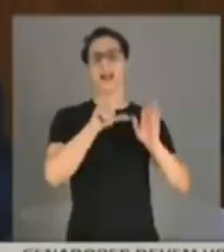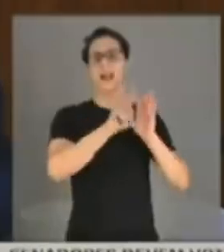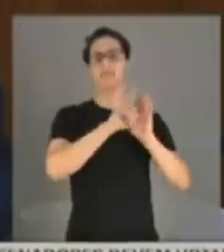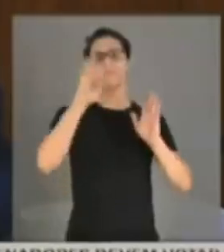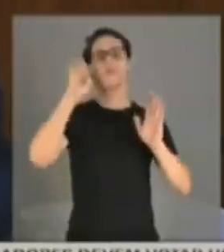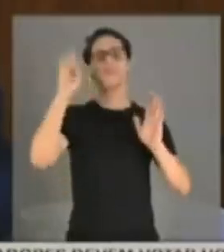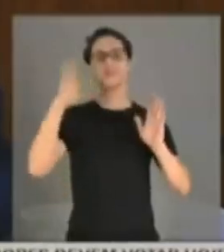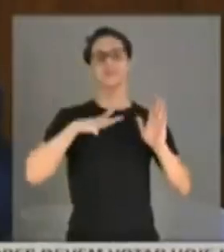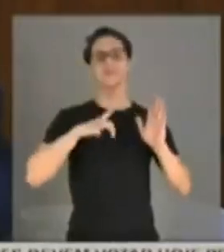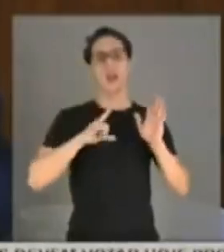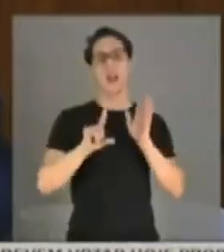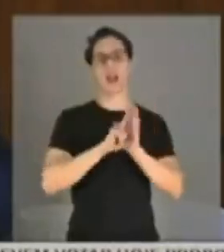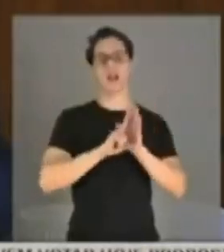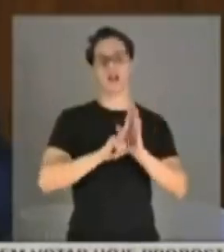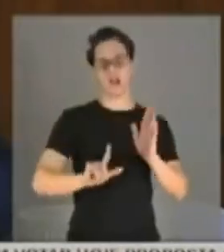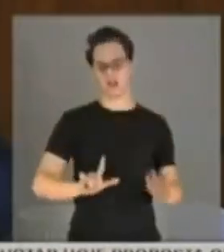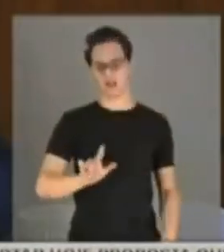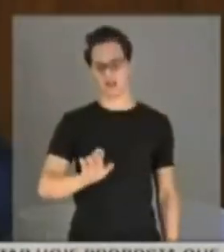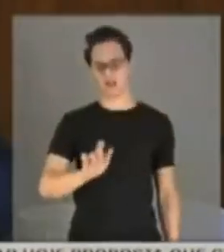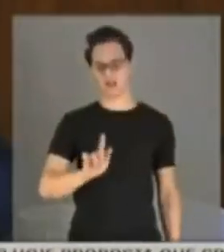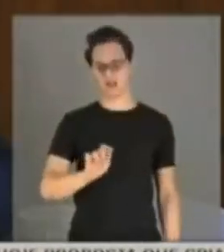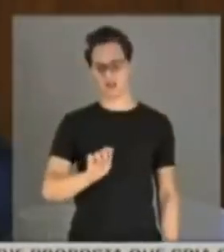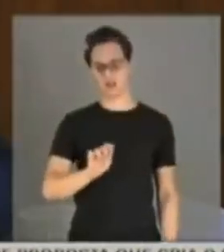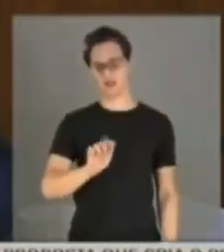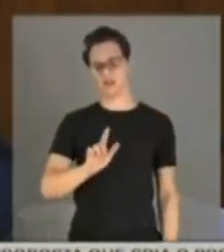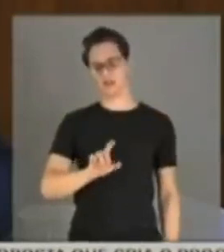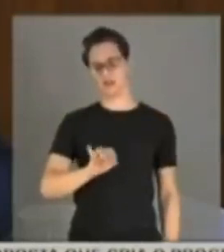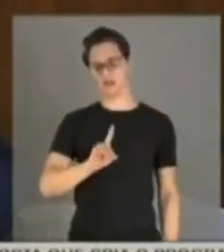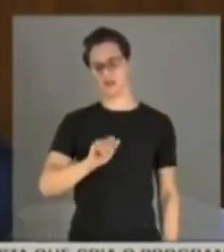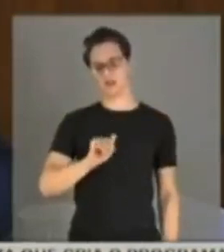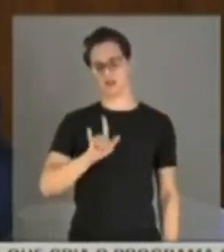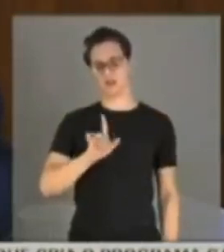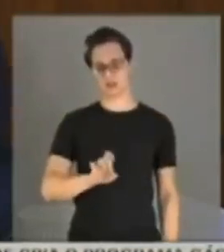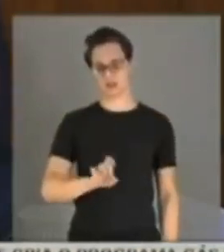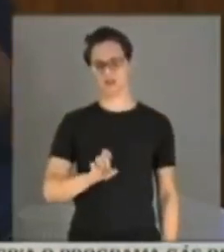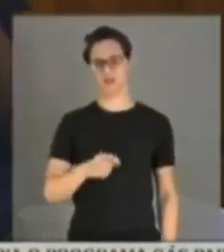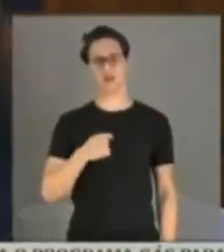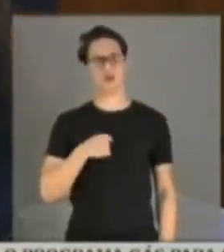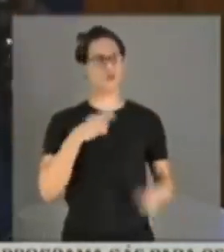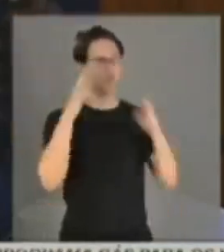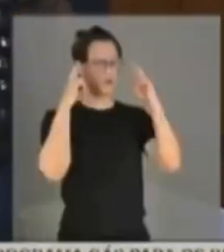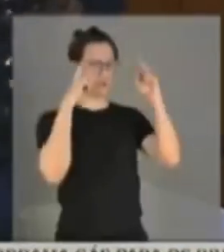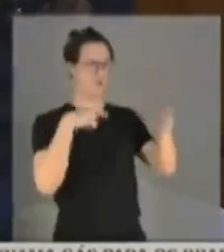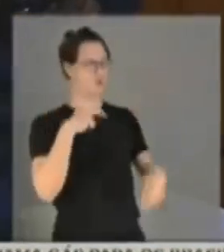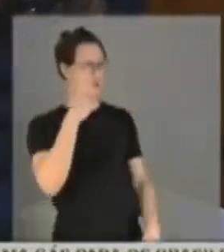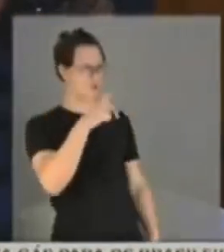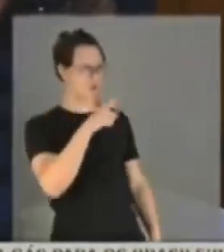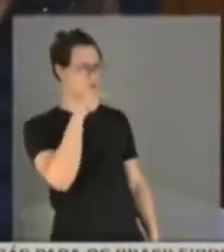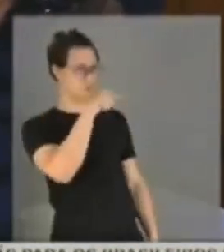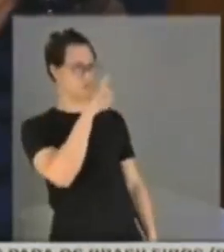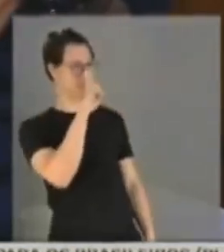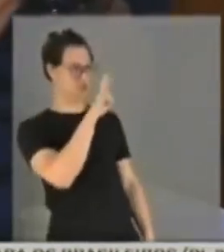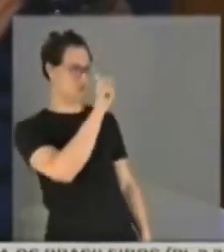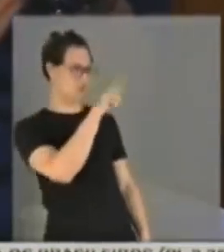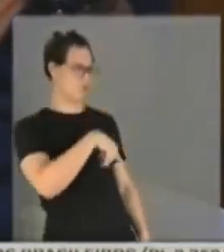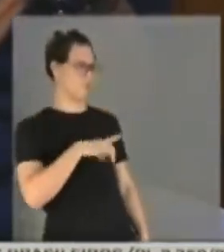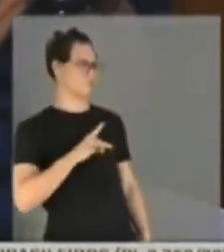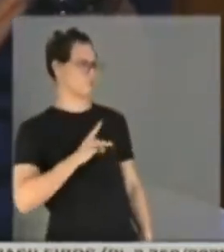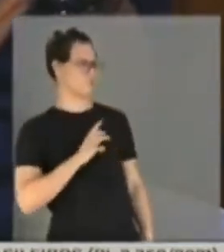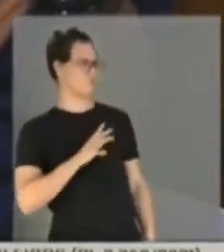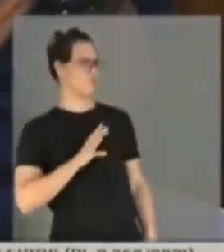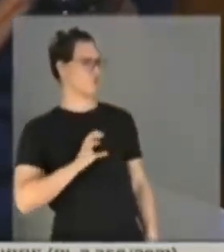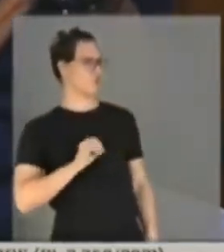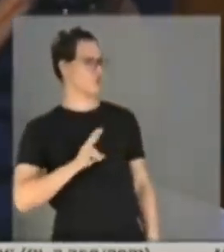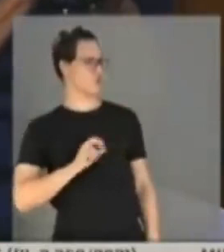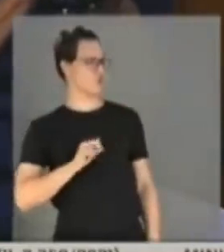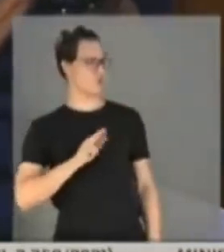Eu confesso que o senhor, senhor Alexandre, com todo respeito à palavra que eu vou utilizar, mas o senhor foi um covarde. O senhor foi covarde quando o